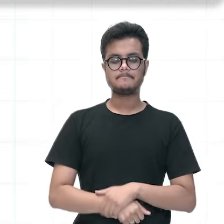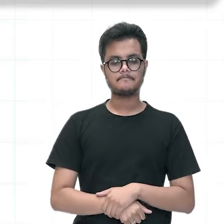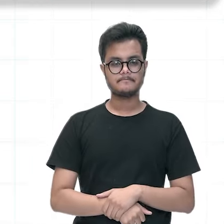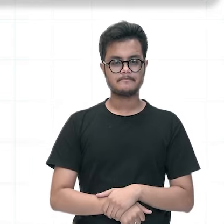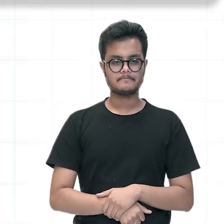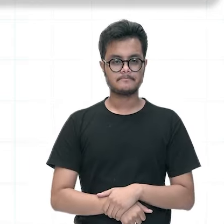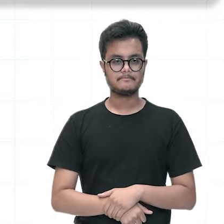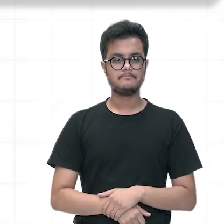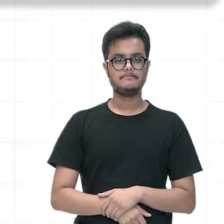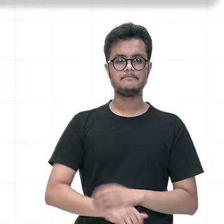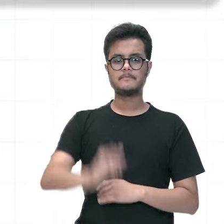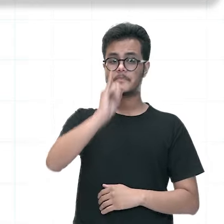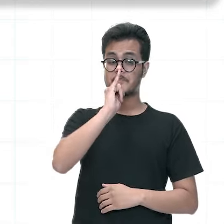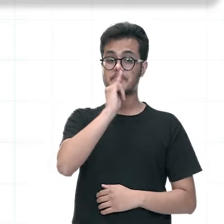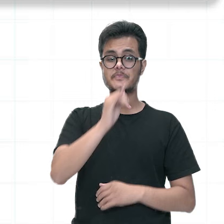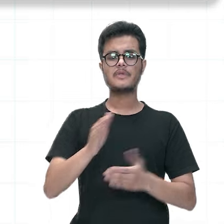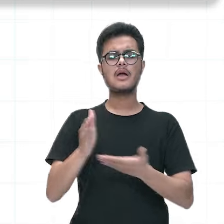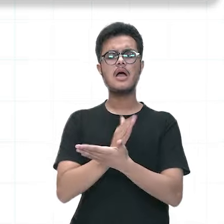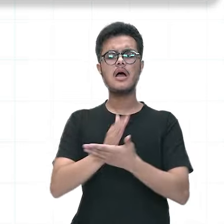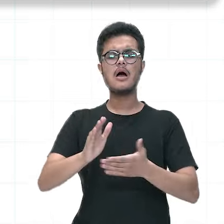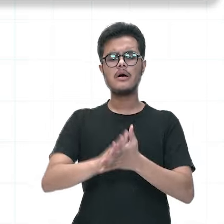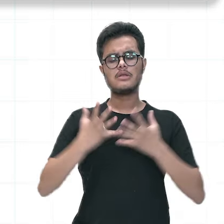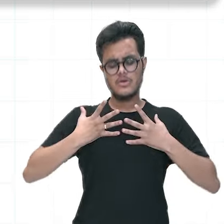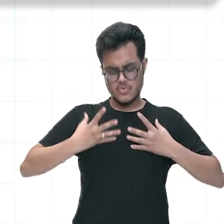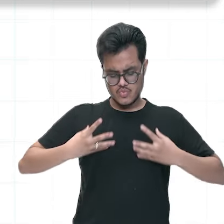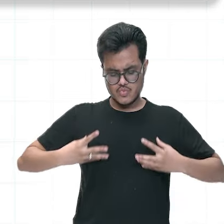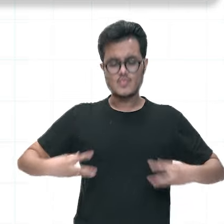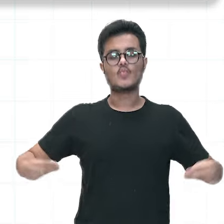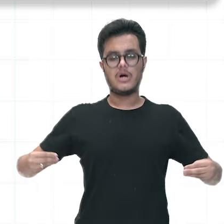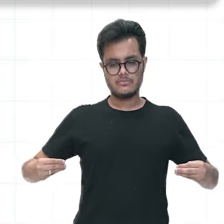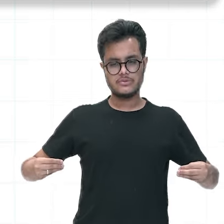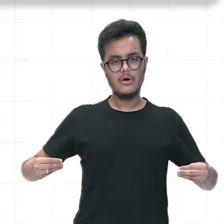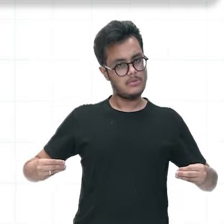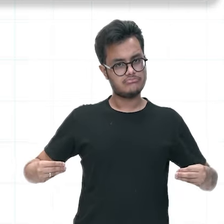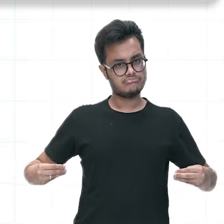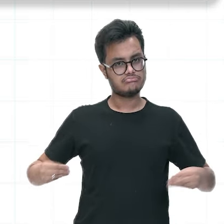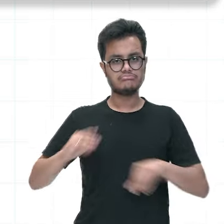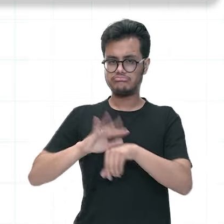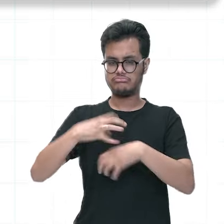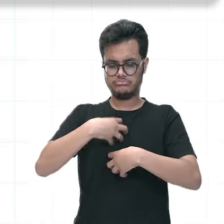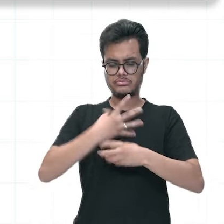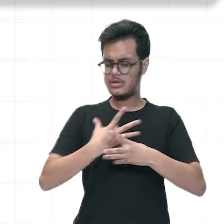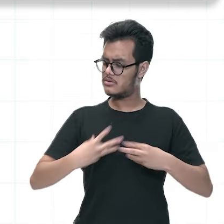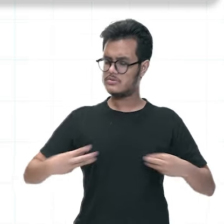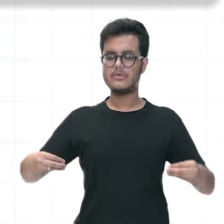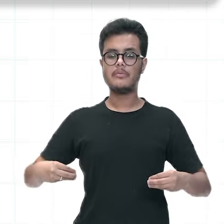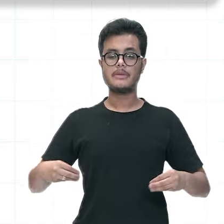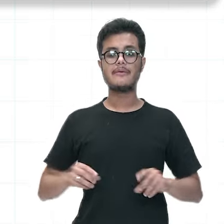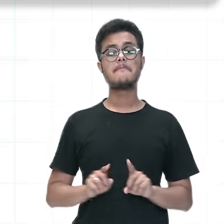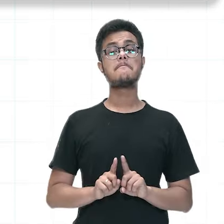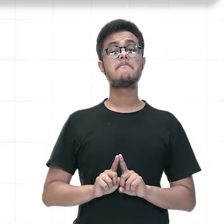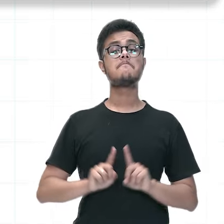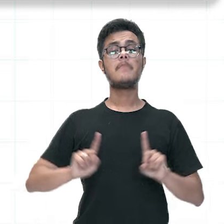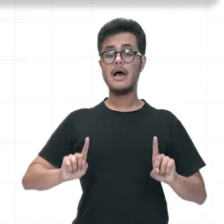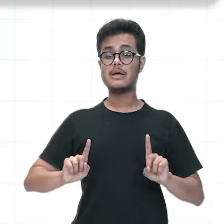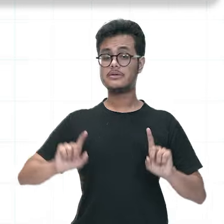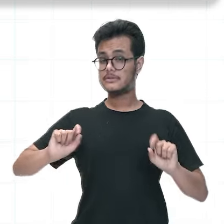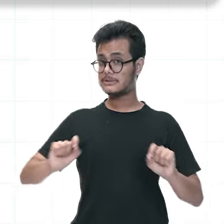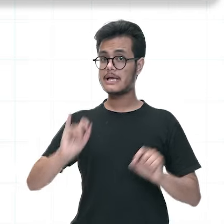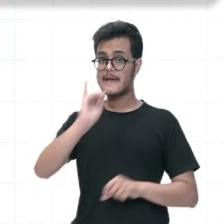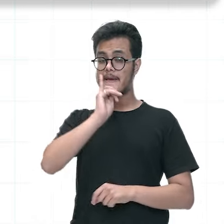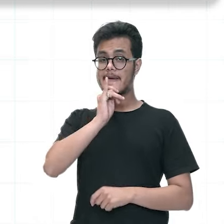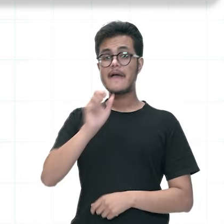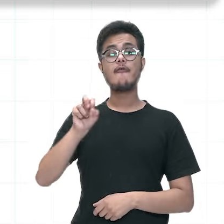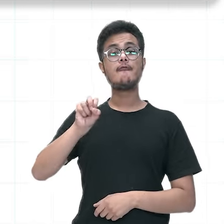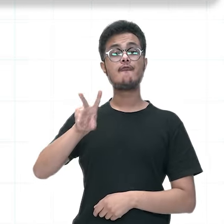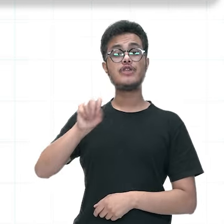Bom, geralmente os sintomas vão desaparecer após alguns dias, sem deixar sequelas graves. No entanto, quando